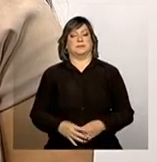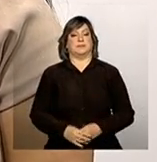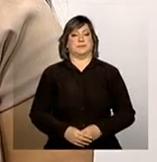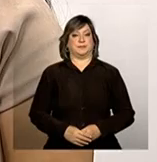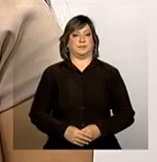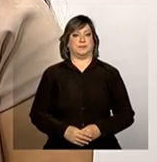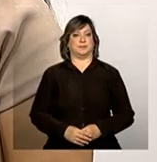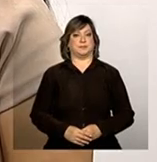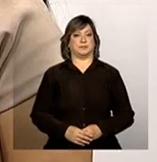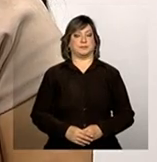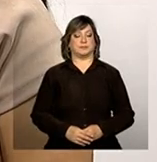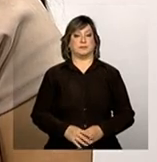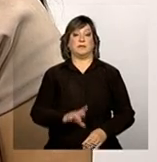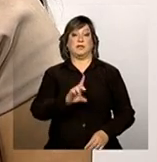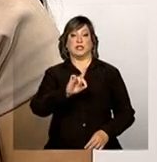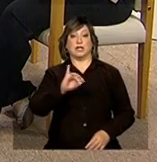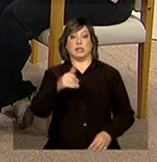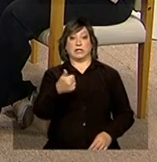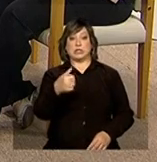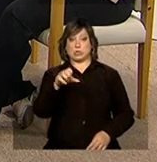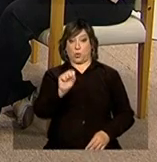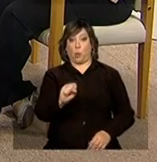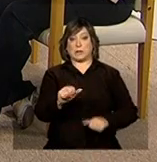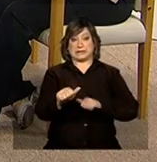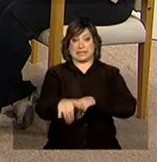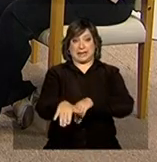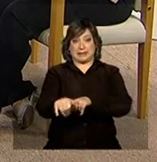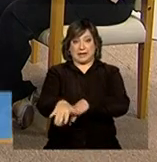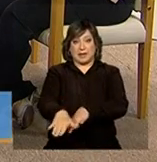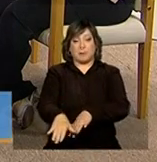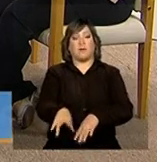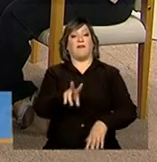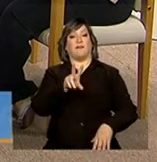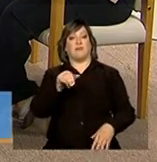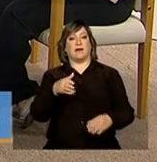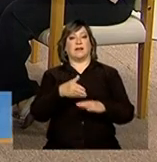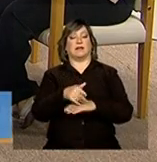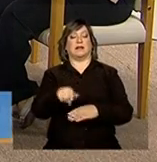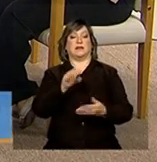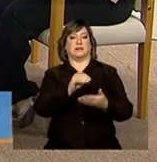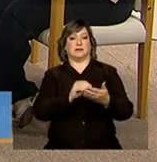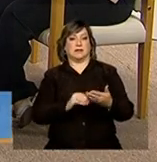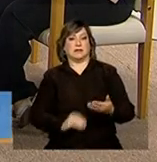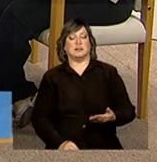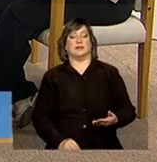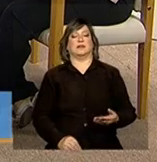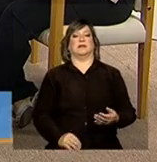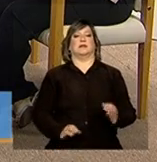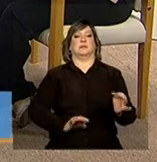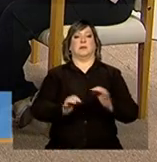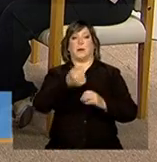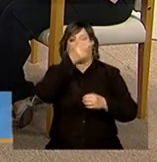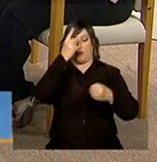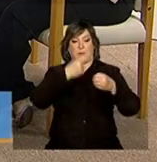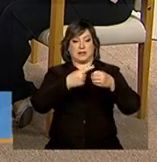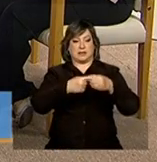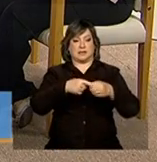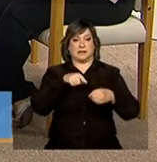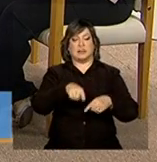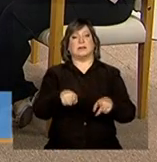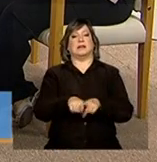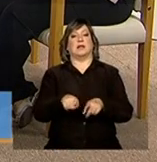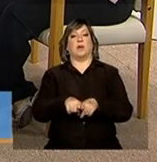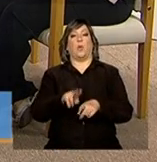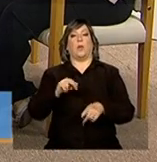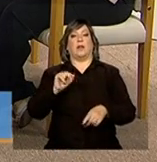dia 18 de setembro, vão entrar os questionários de gestão municipal e os questionários das unidades de